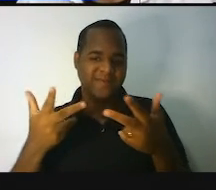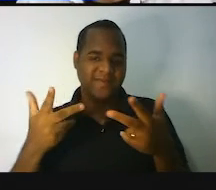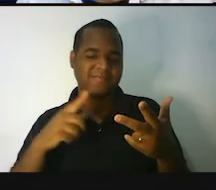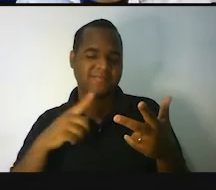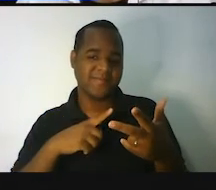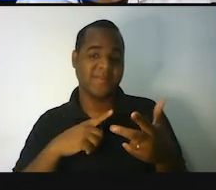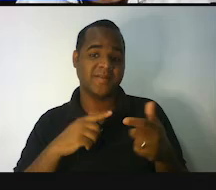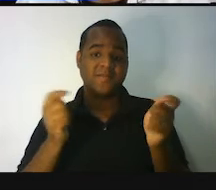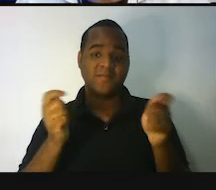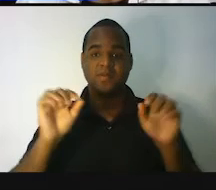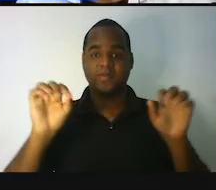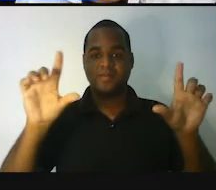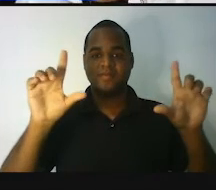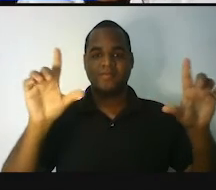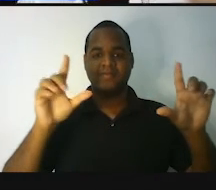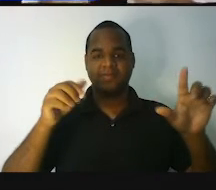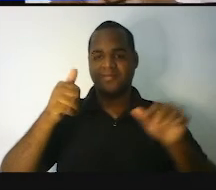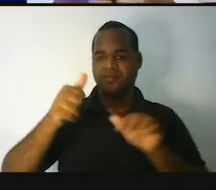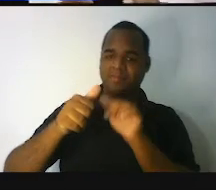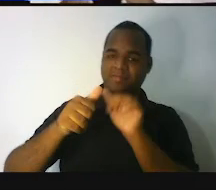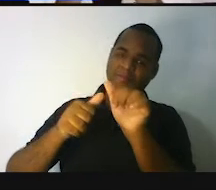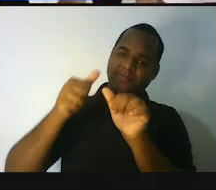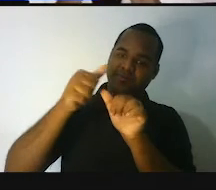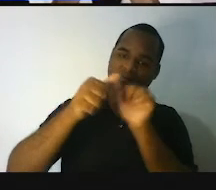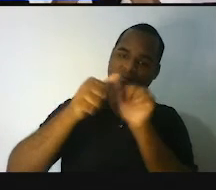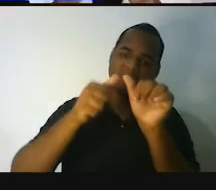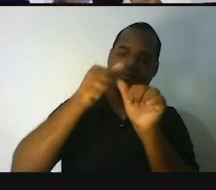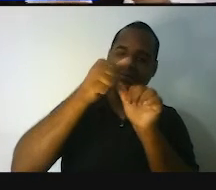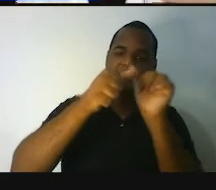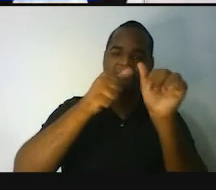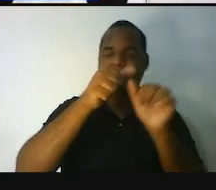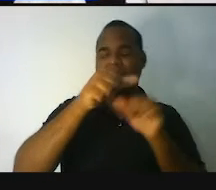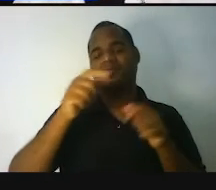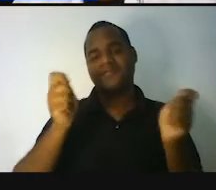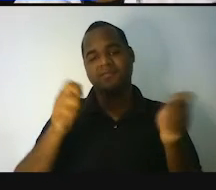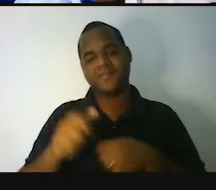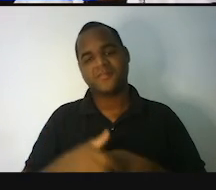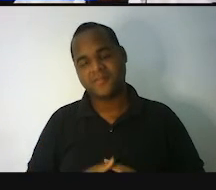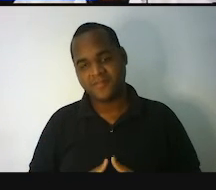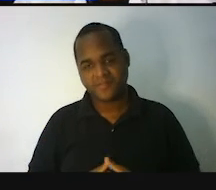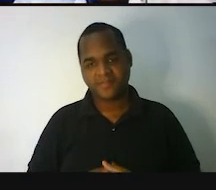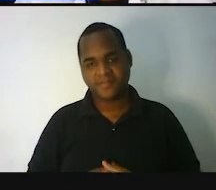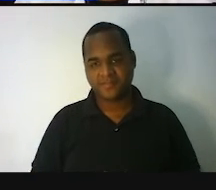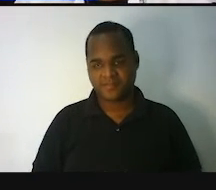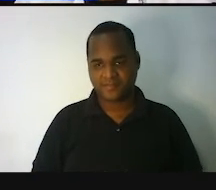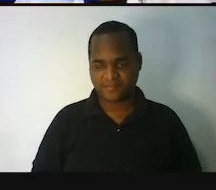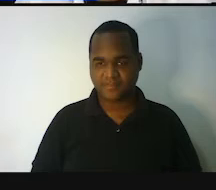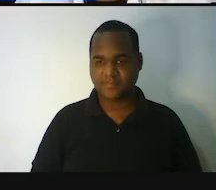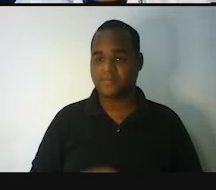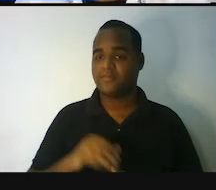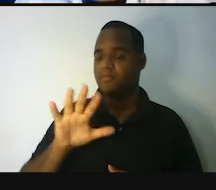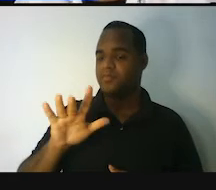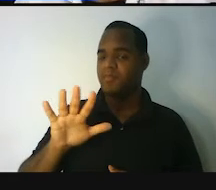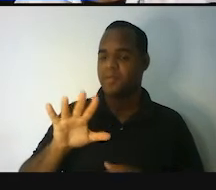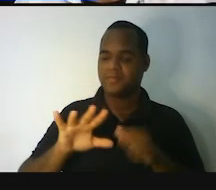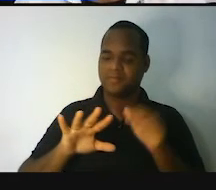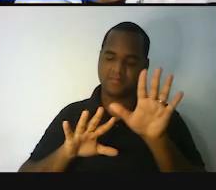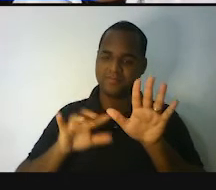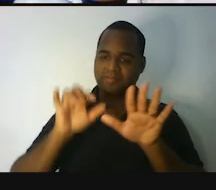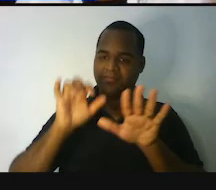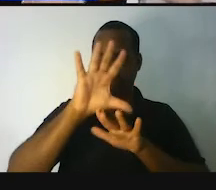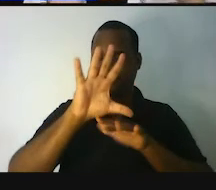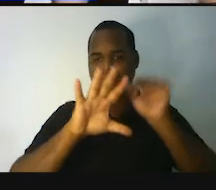Que é o tamanho da tela, a polegada, e tem a ver com os polegares mesmo, da nossa mão. O palmo é bem famoso, né?